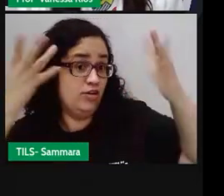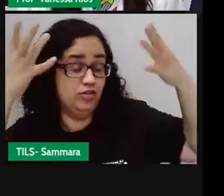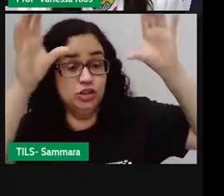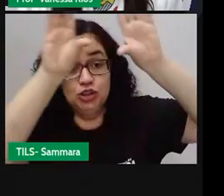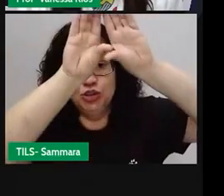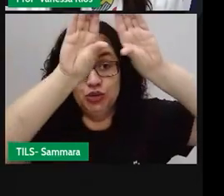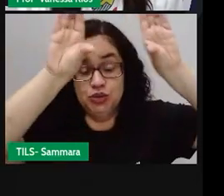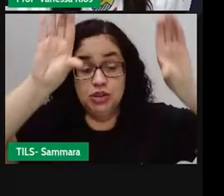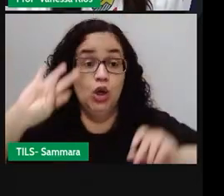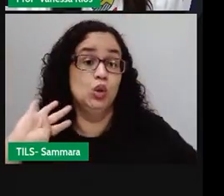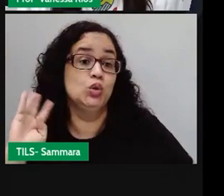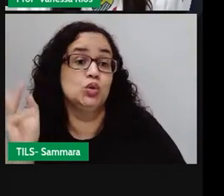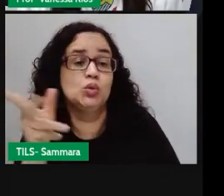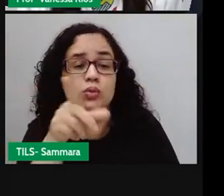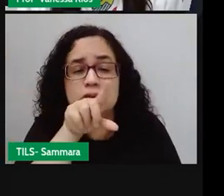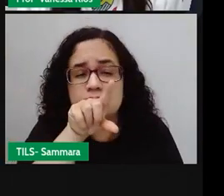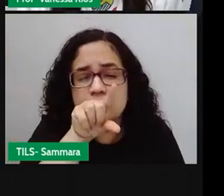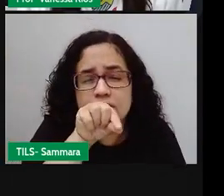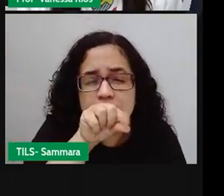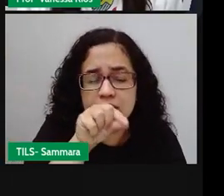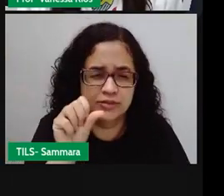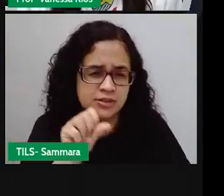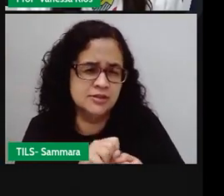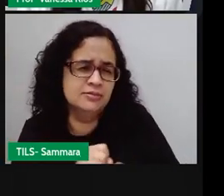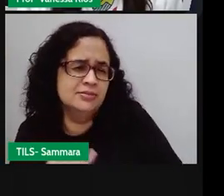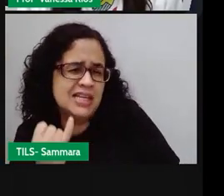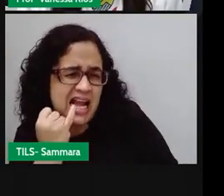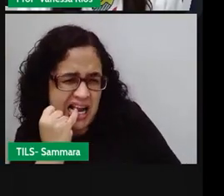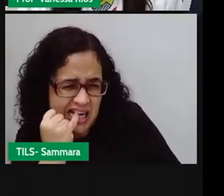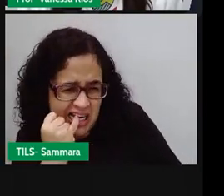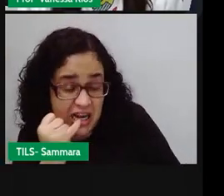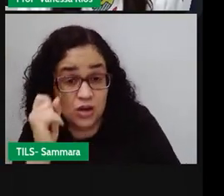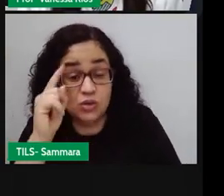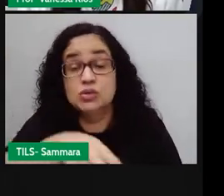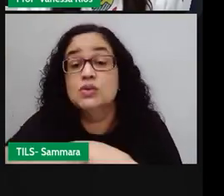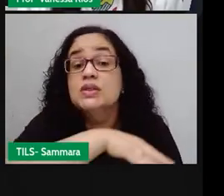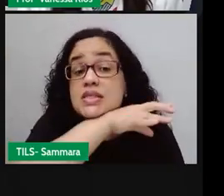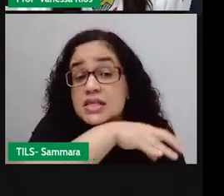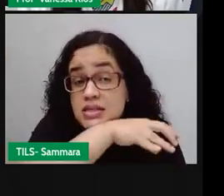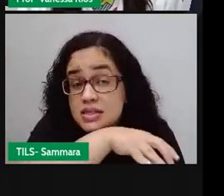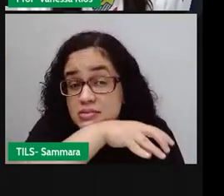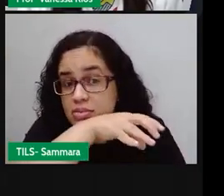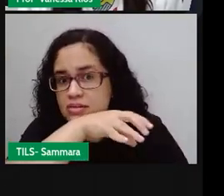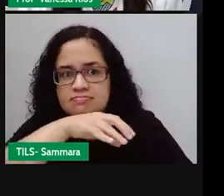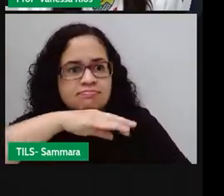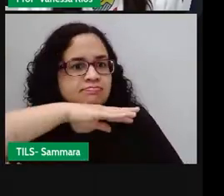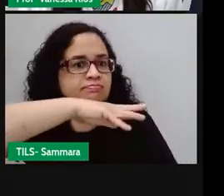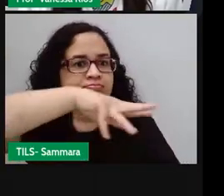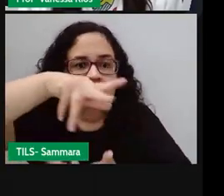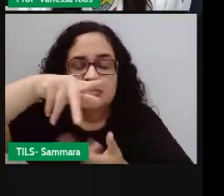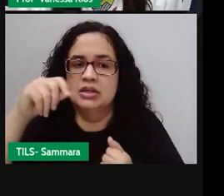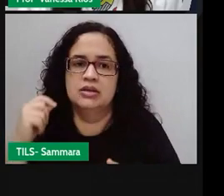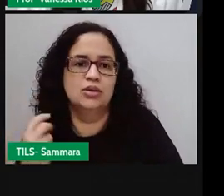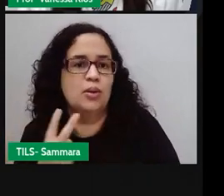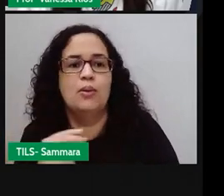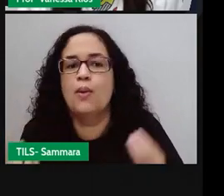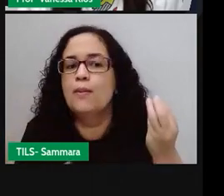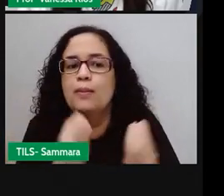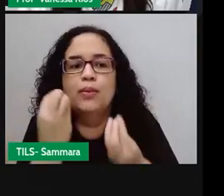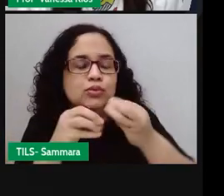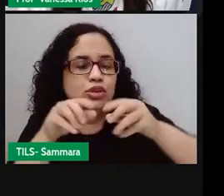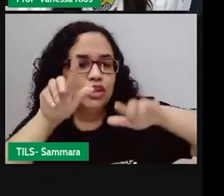compareceriam e começaram a fazer inveja aos outros animais e outros bichos da terra, incapazes de voar.